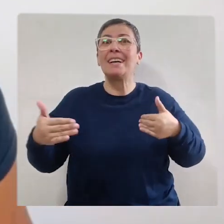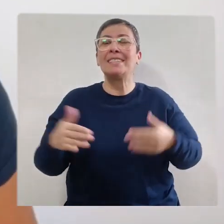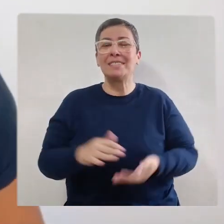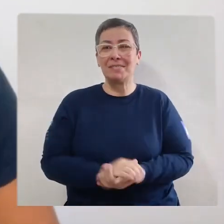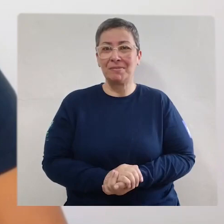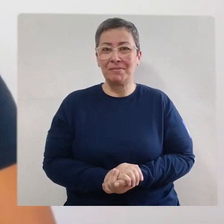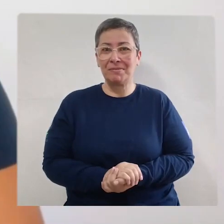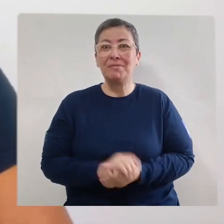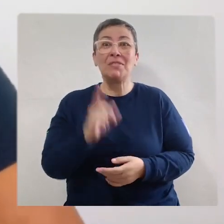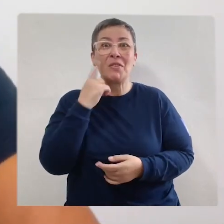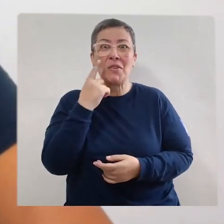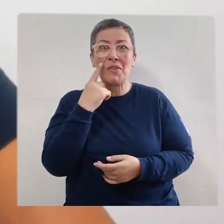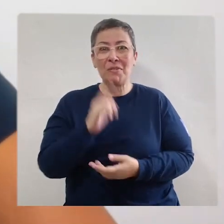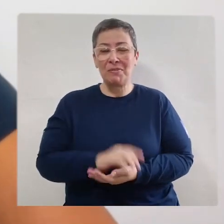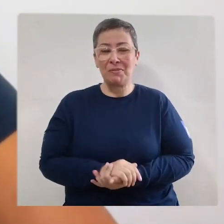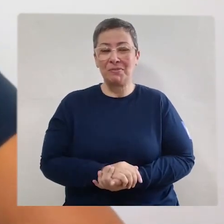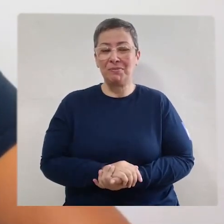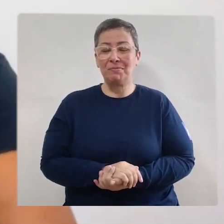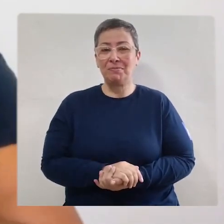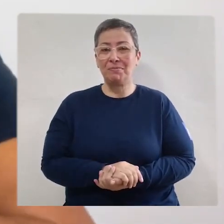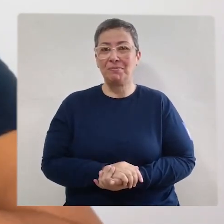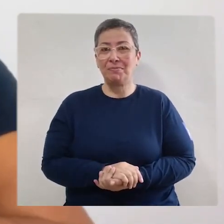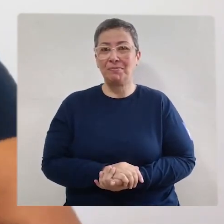caixa Vamos ver